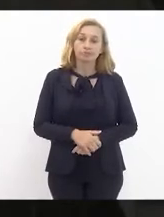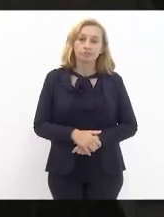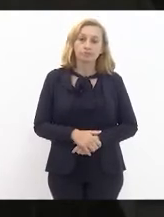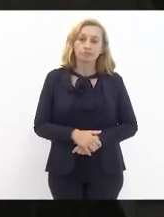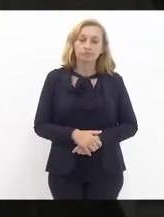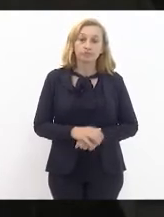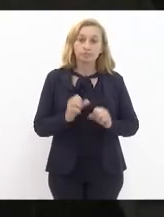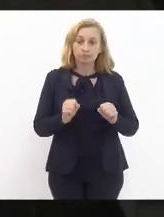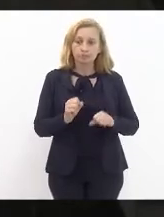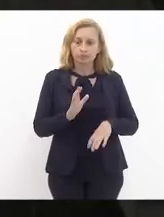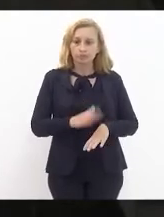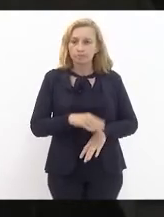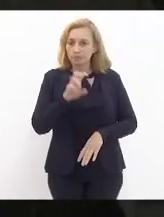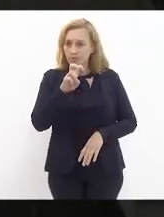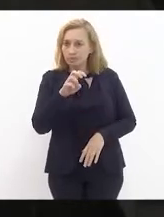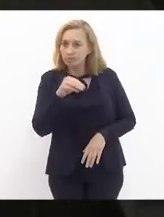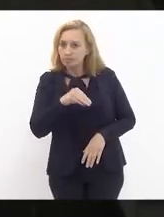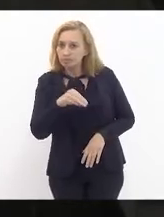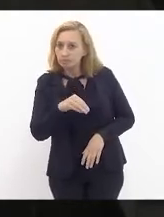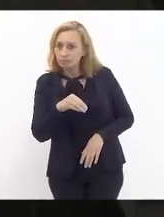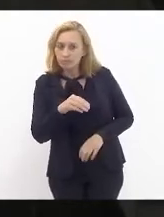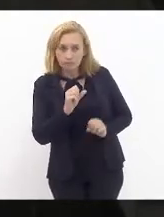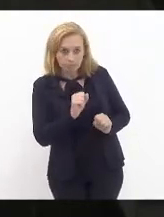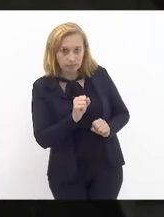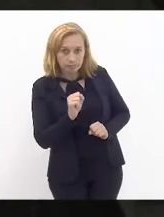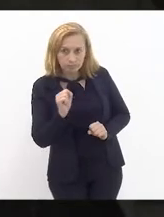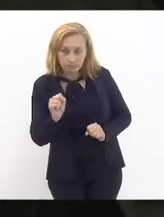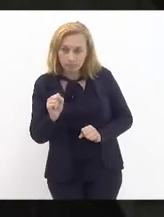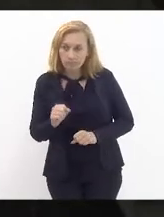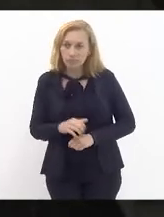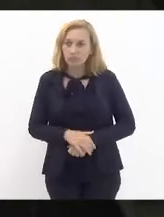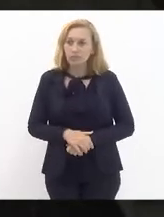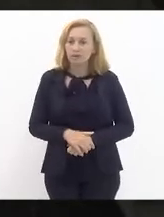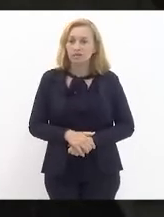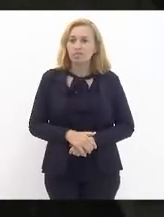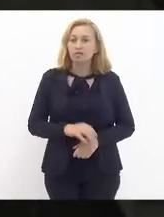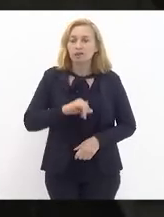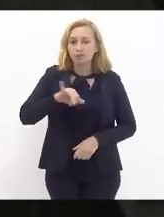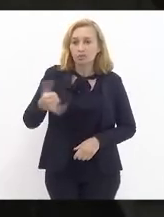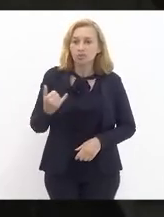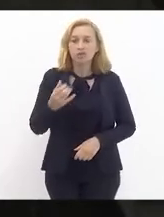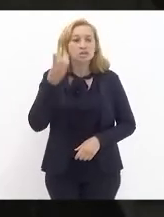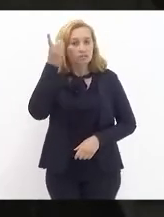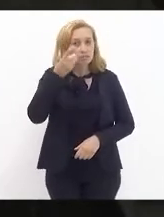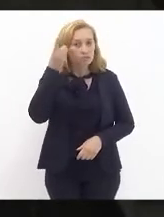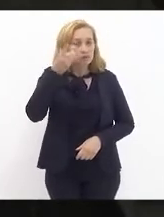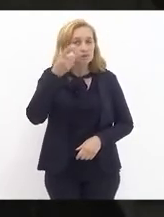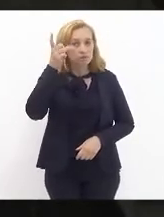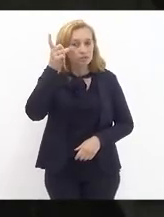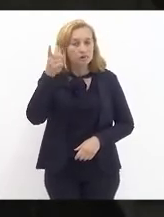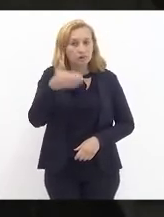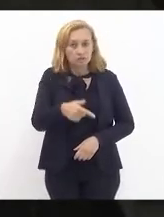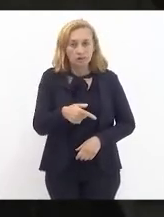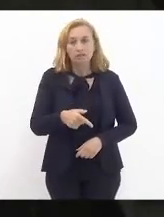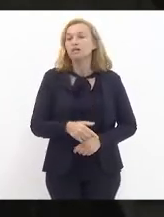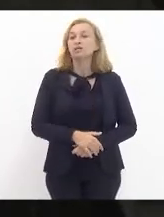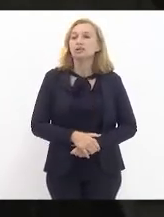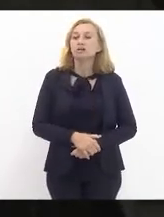posso ir mais cinco minutos? Se o senhor me permite mais cinco minutos? Queria aproveitar a deputada Lucinha aqui